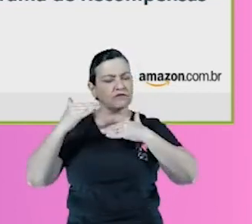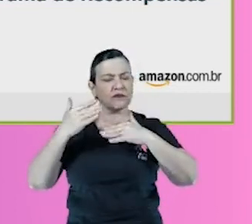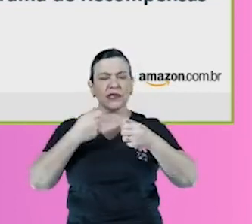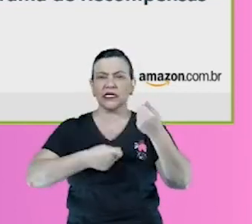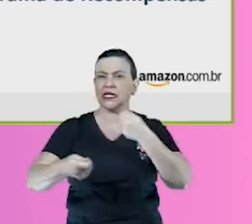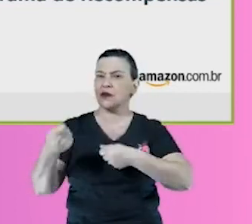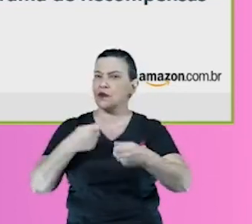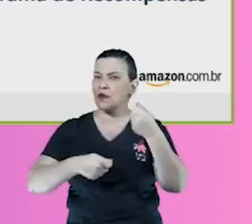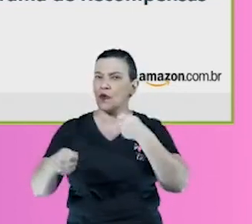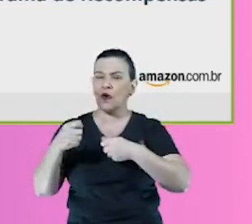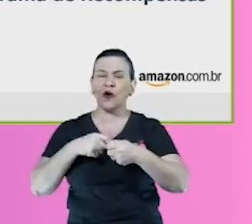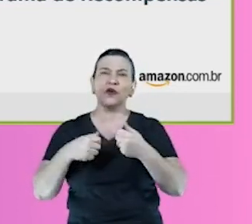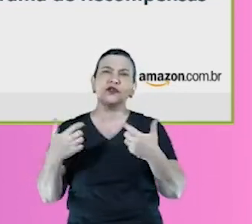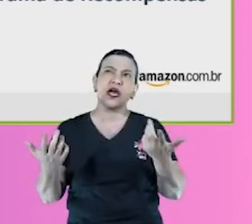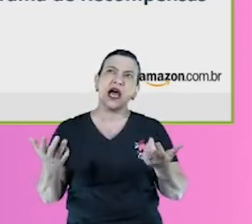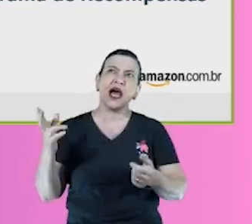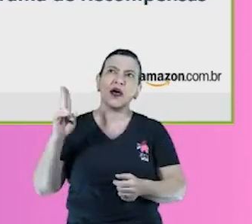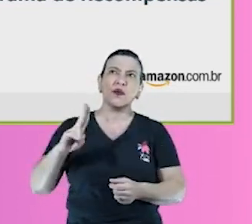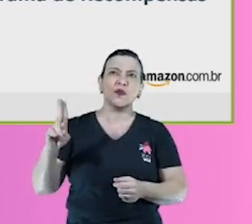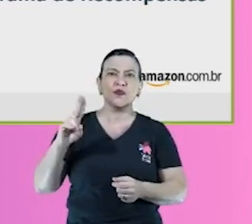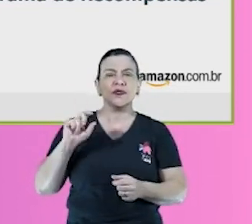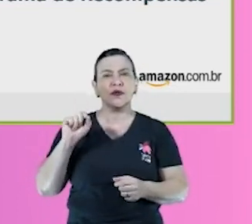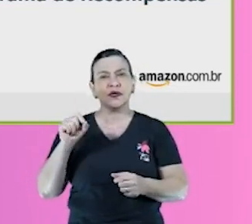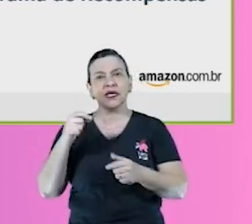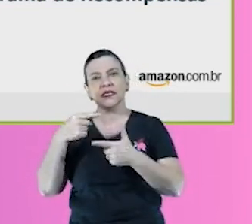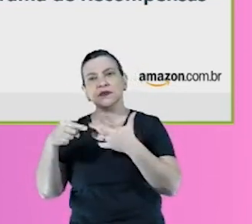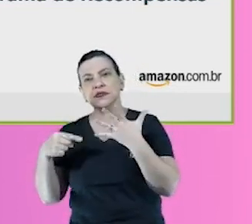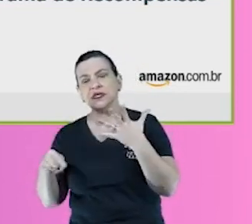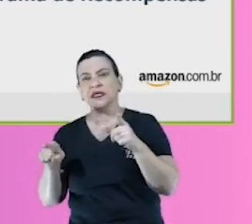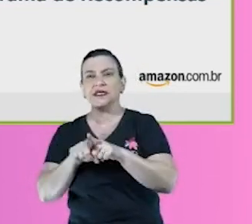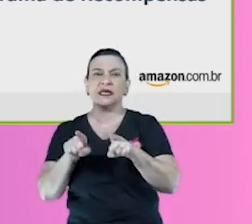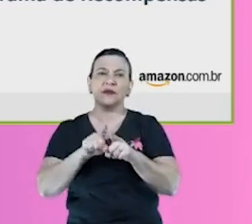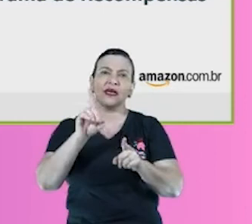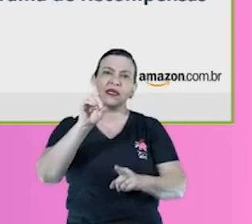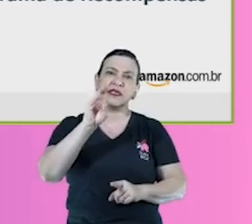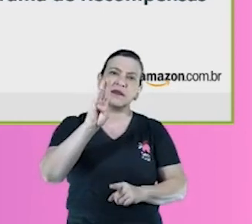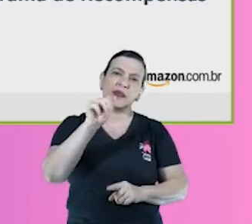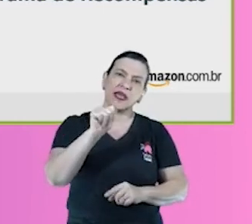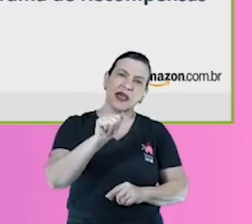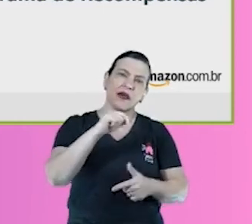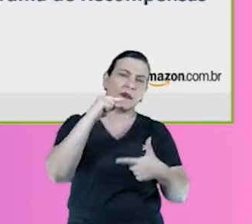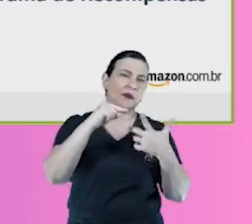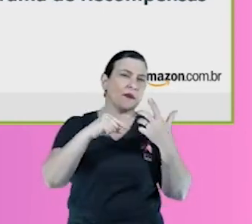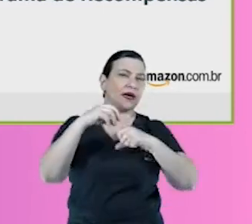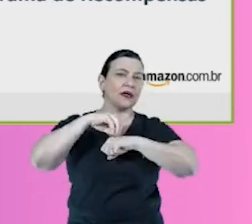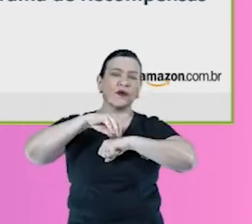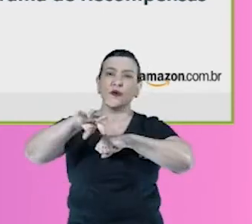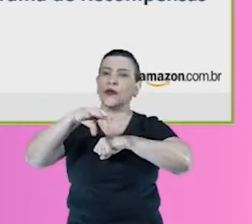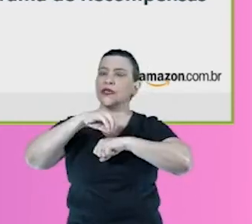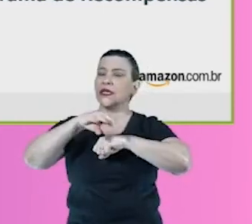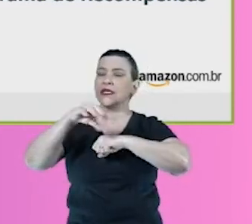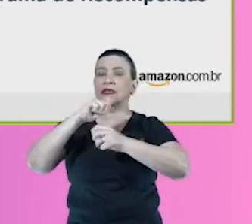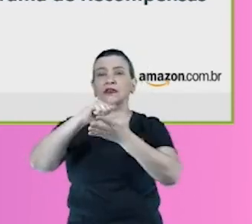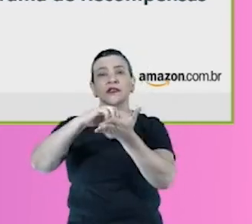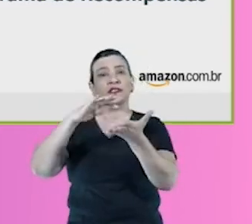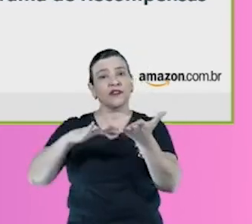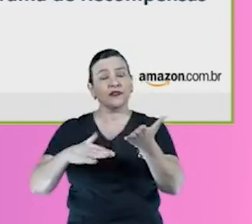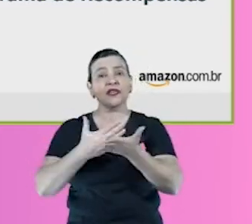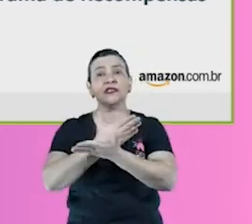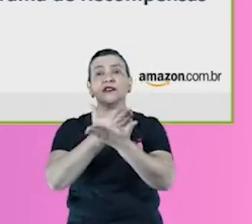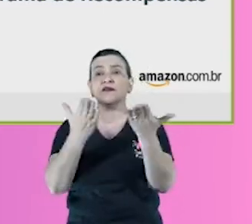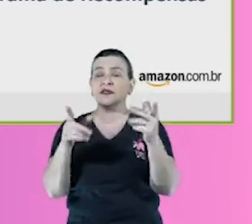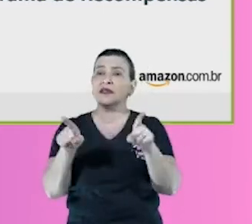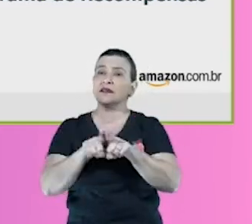tudo isso, né, usa uma ferramenta de precificação, usa um DBA, né, então todas essas orientações, essas tarefas que vêm e você, cumprindo e